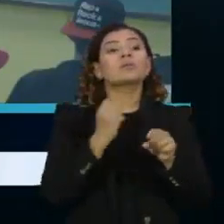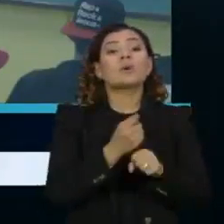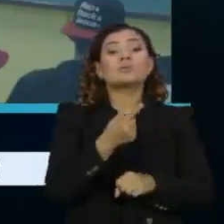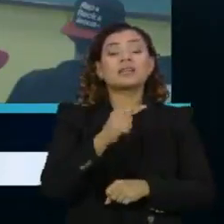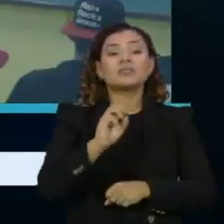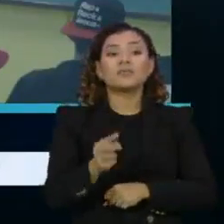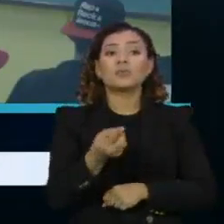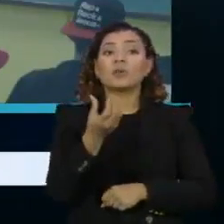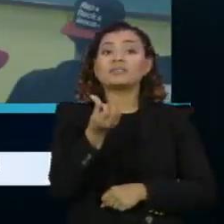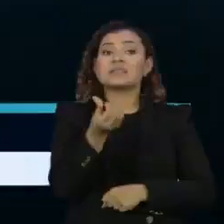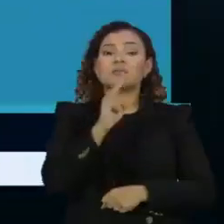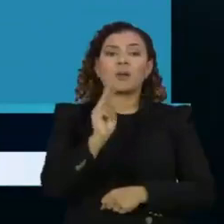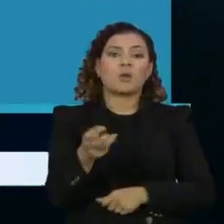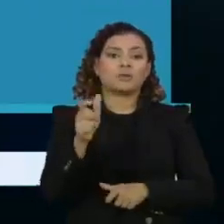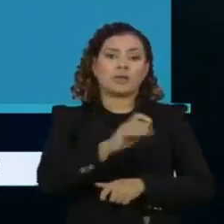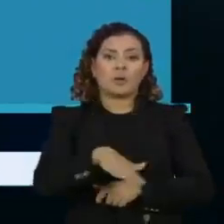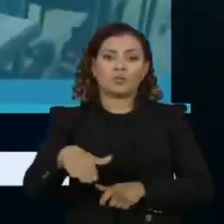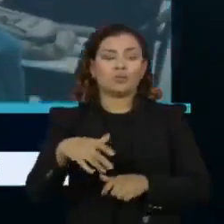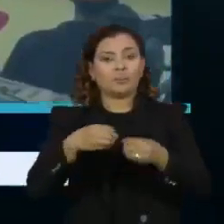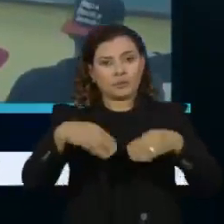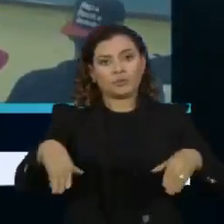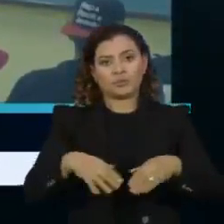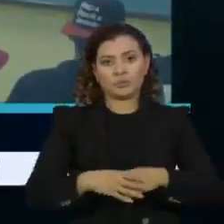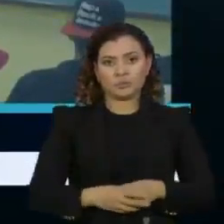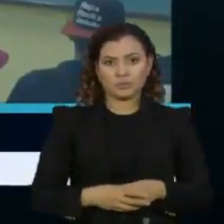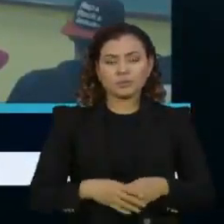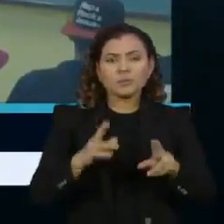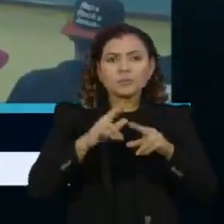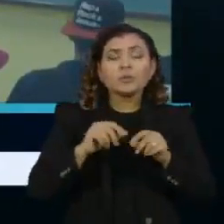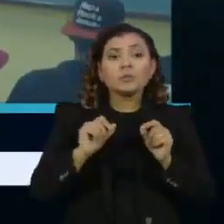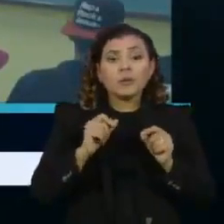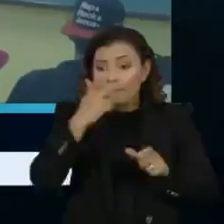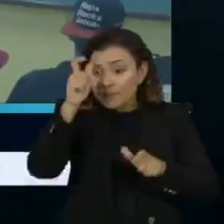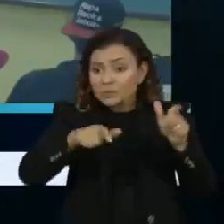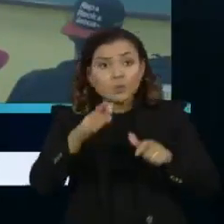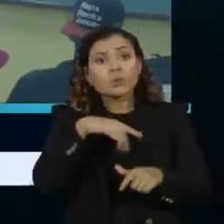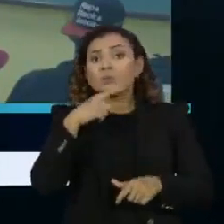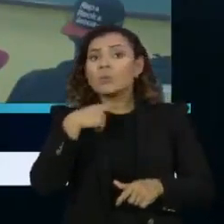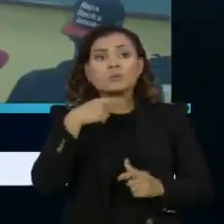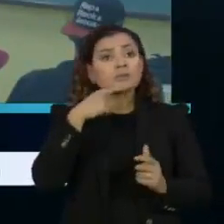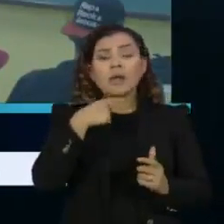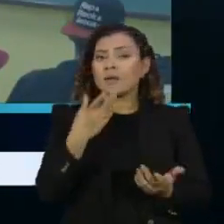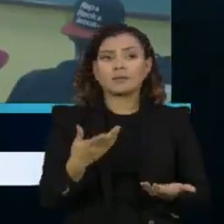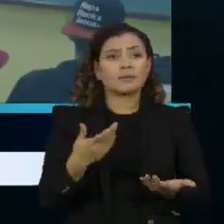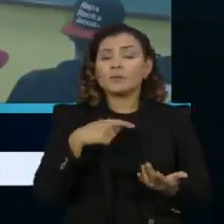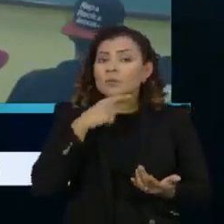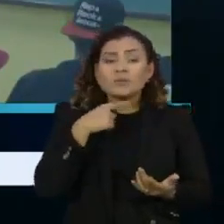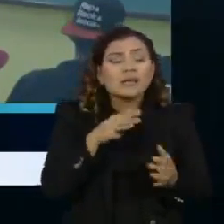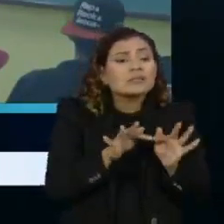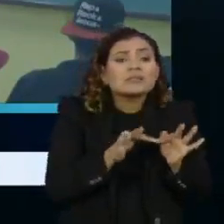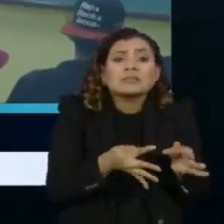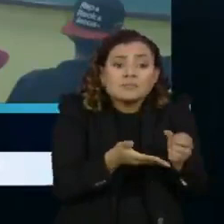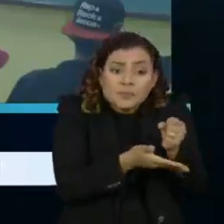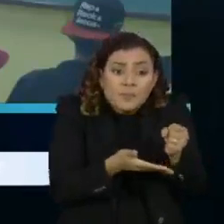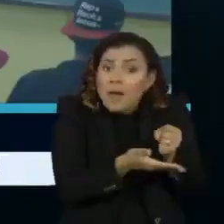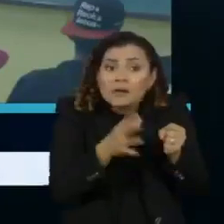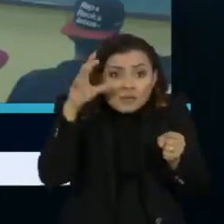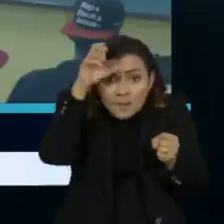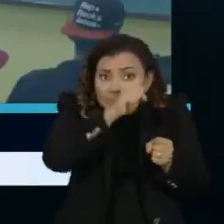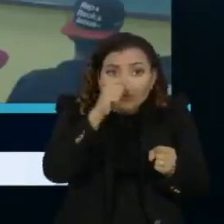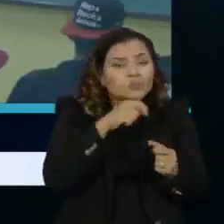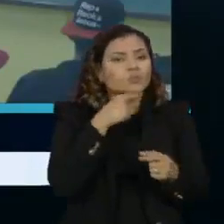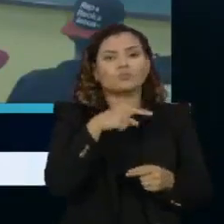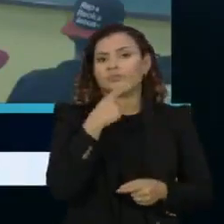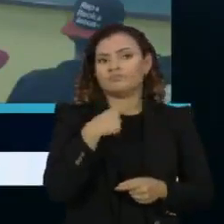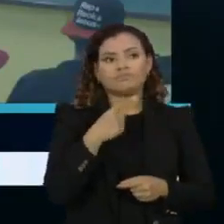milhões de estudantes. Já o risco de aumentar os que não conseguem atingir os níveis mínimos de aprendizagem